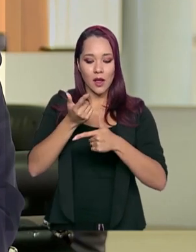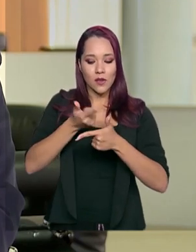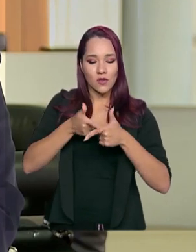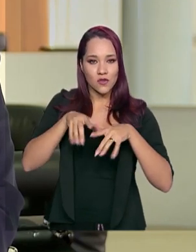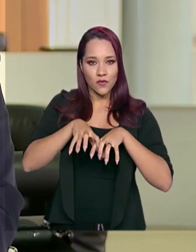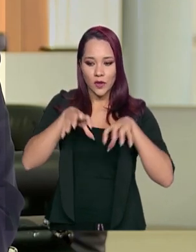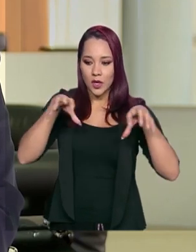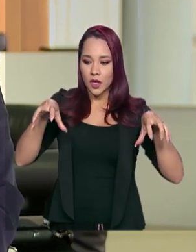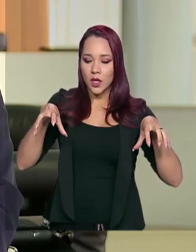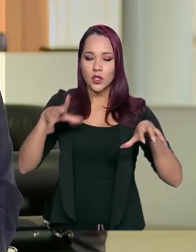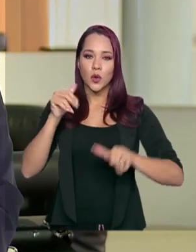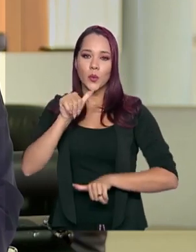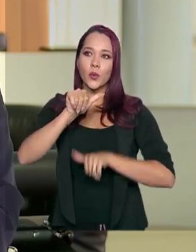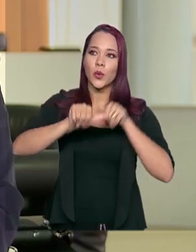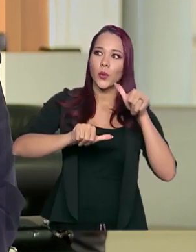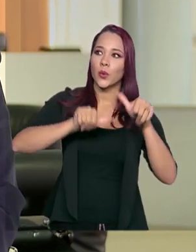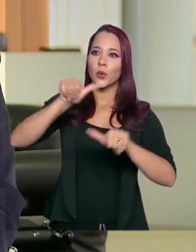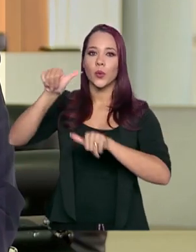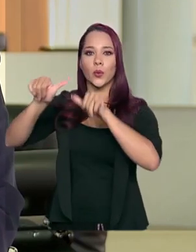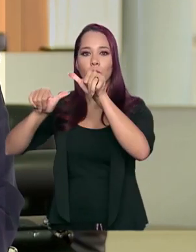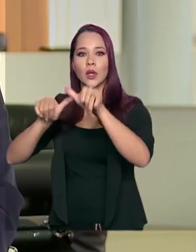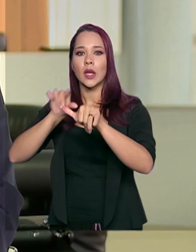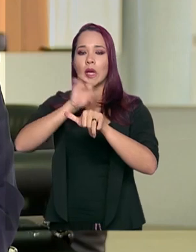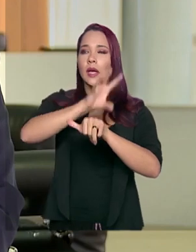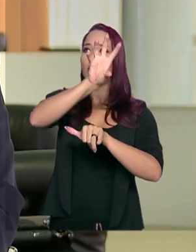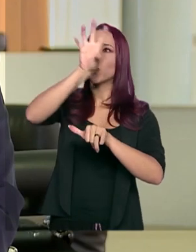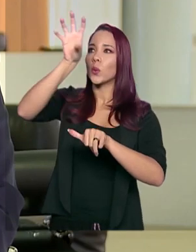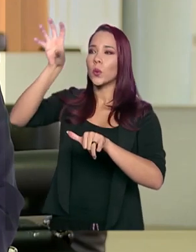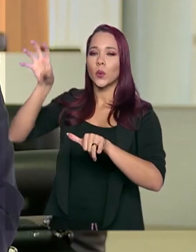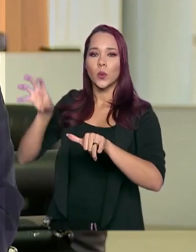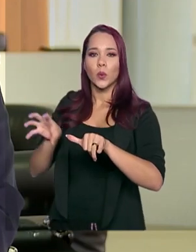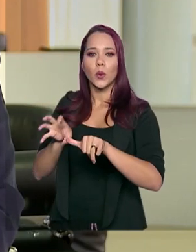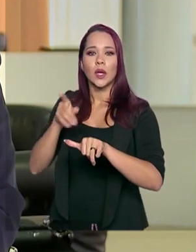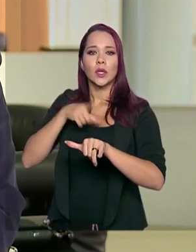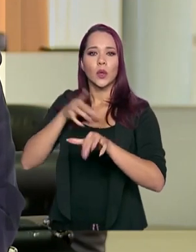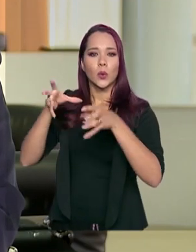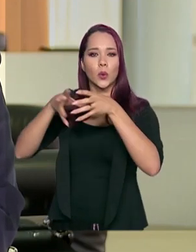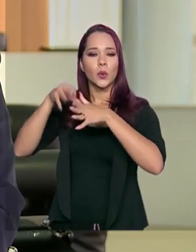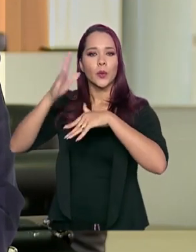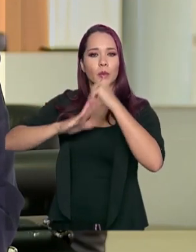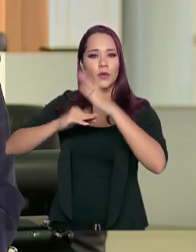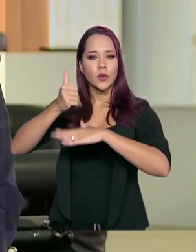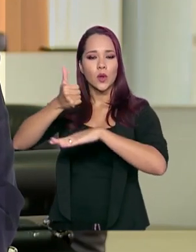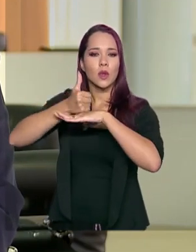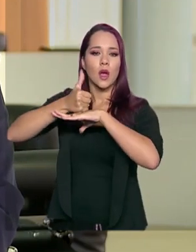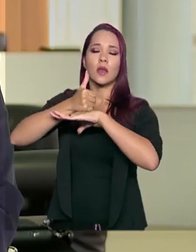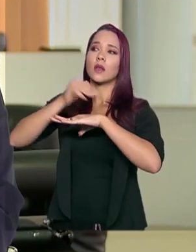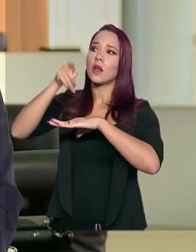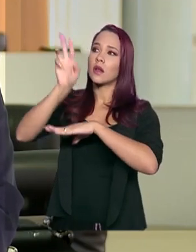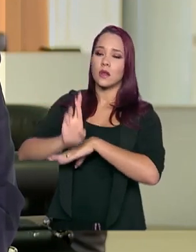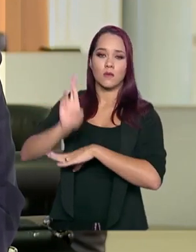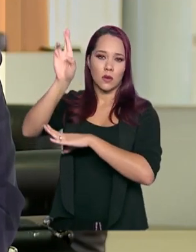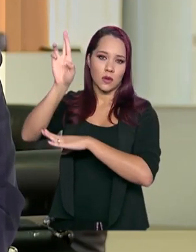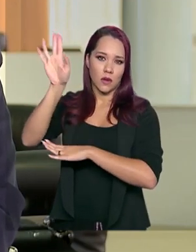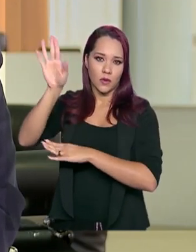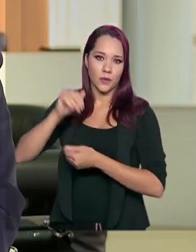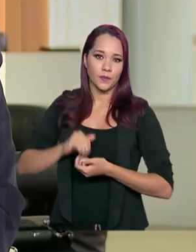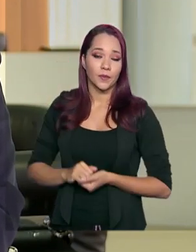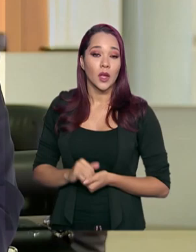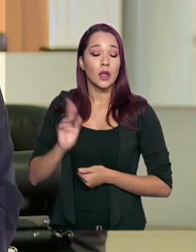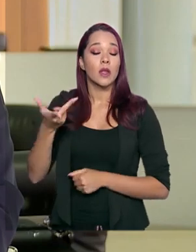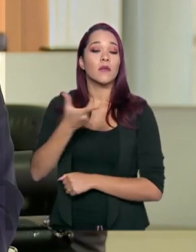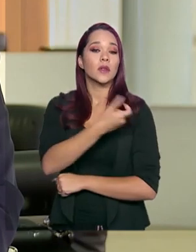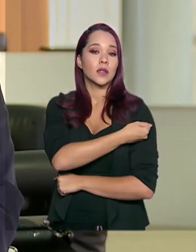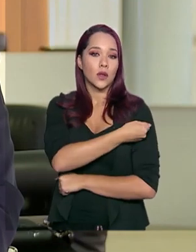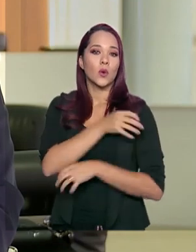e se alternam nessas áreas, cada distrito tem seu conjunto de profissionais, eles então é que são responsáveis por isso. No caso da